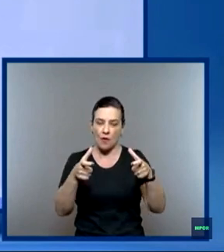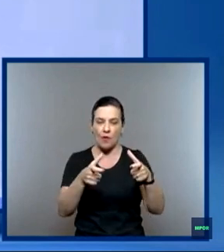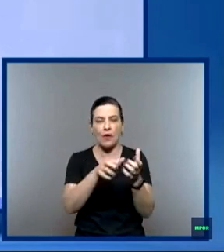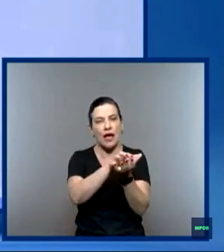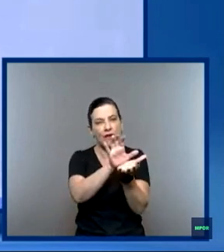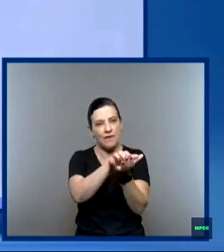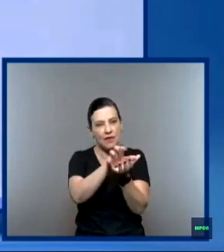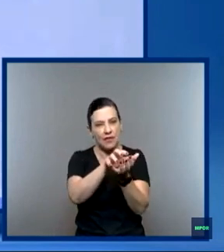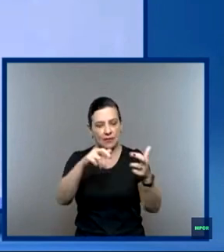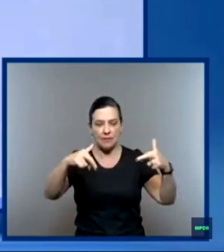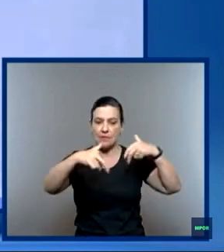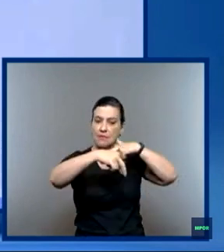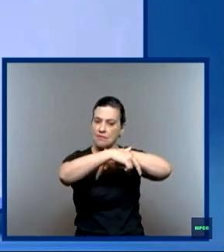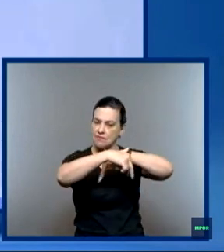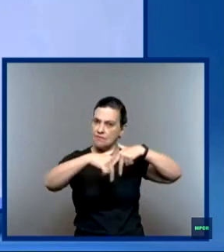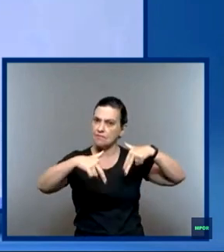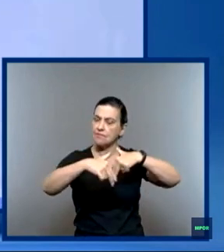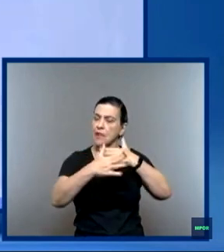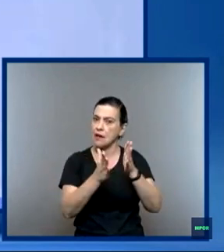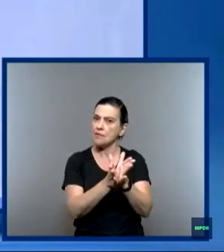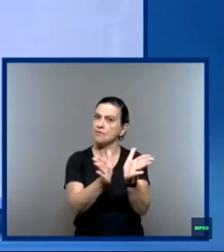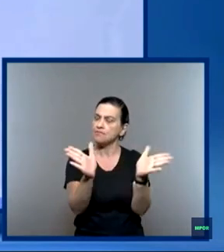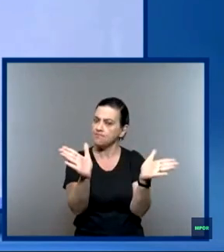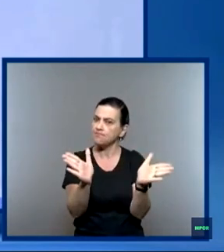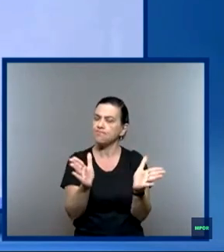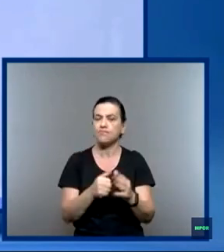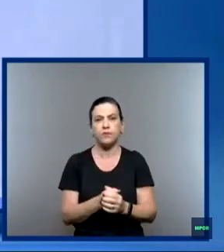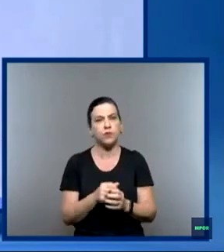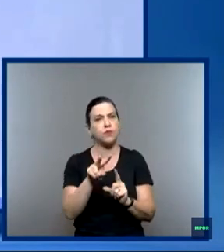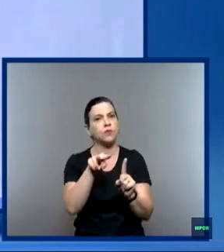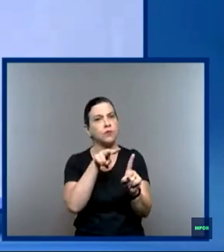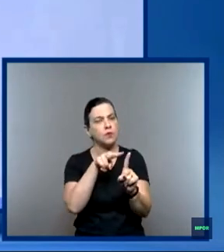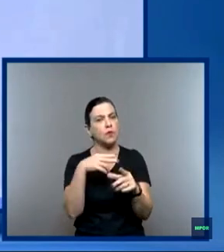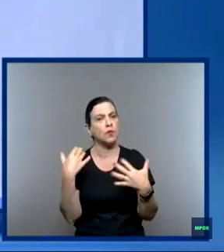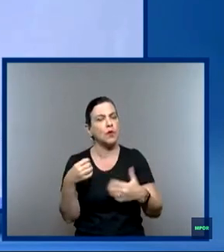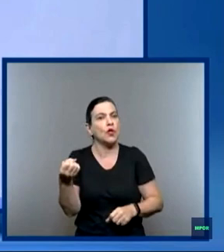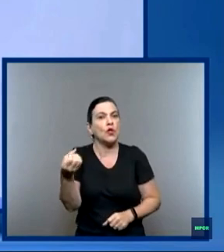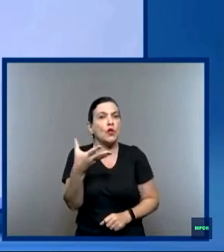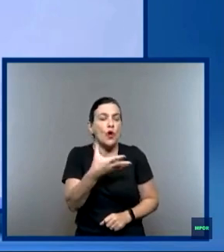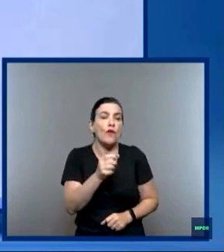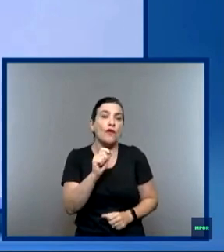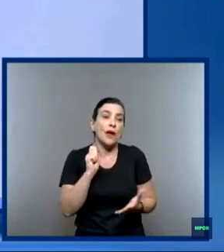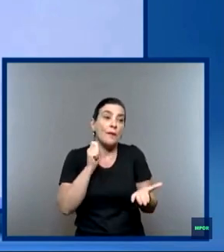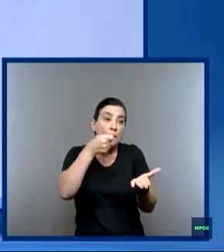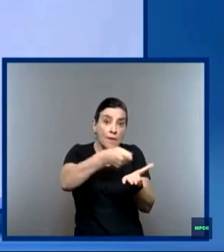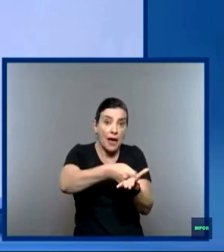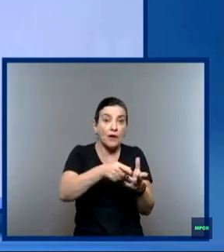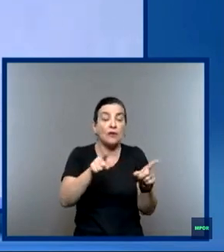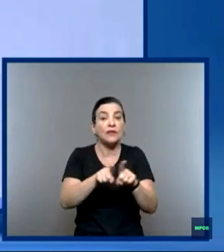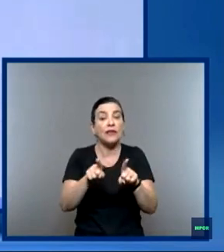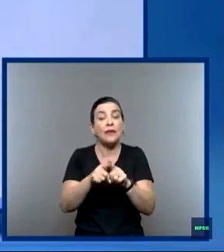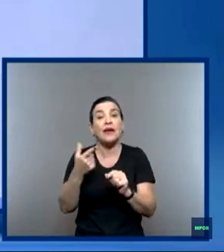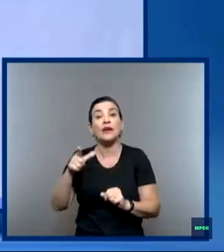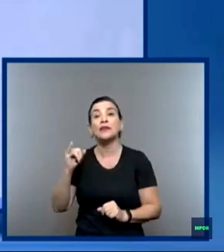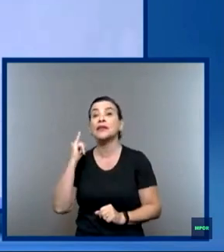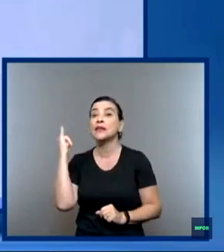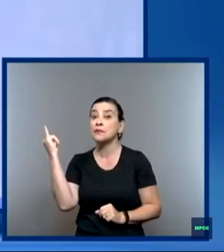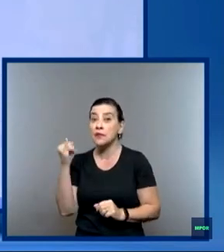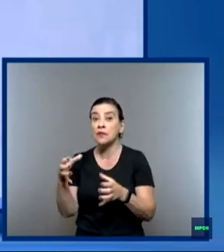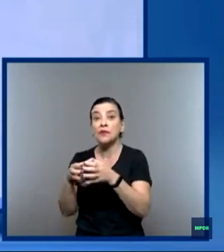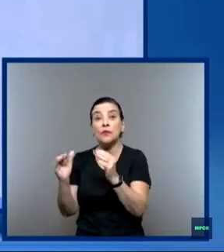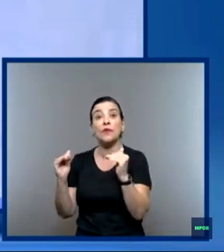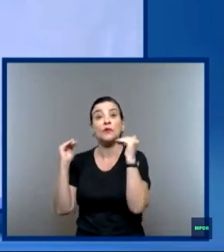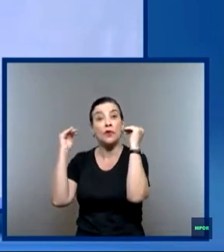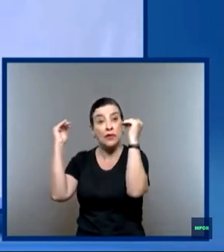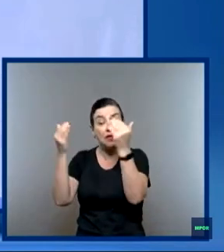perspectiva importante que se abre. Então, além do valor da outorga que vai ser pago, um outro componente essencial é que a autoridade portuária, hoje em